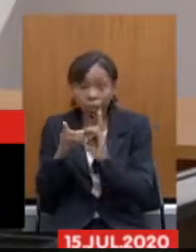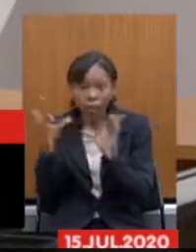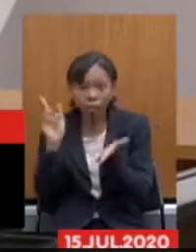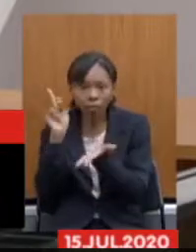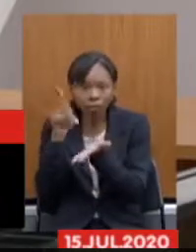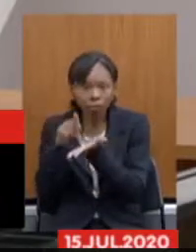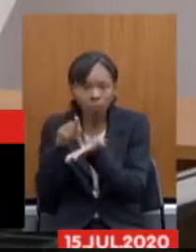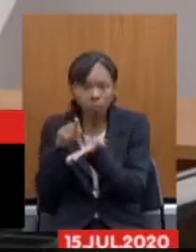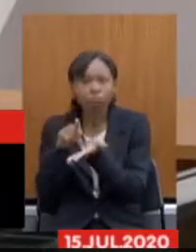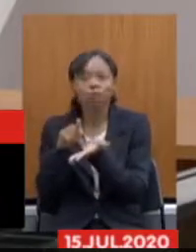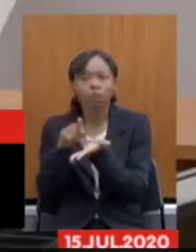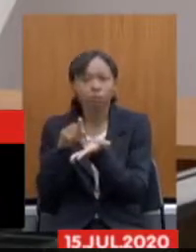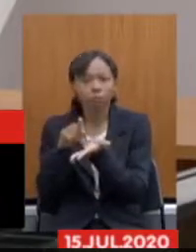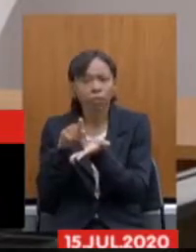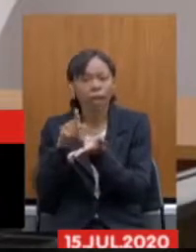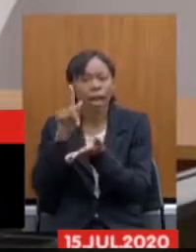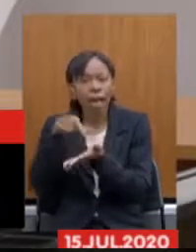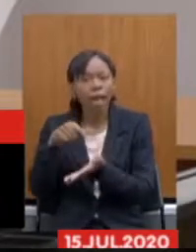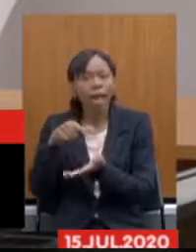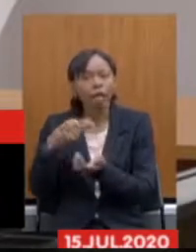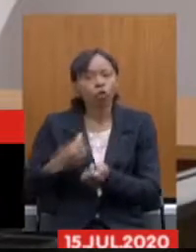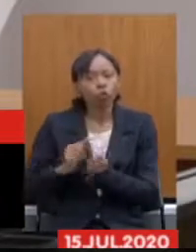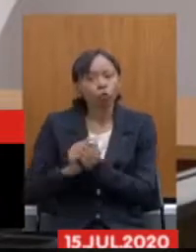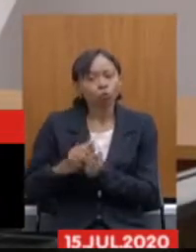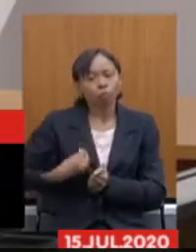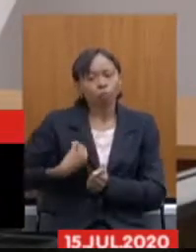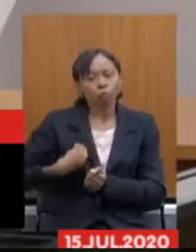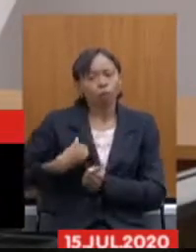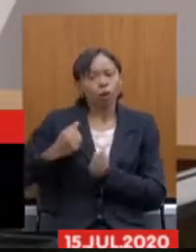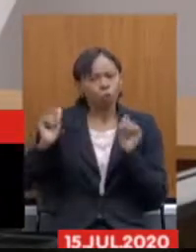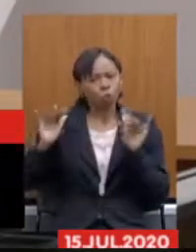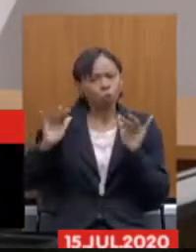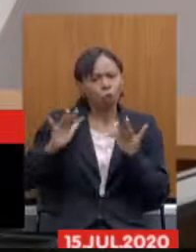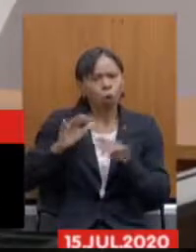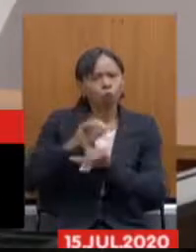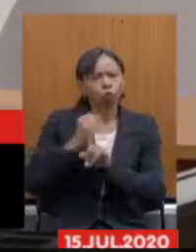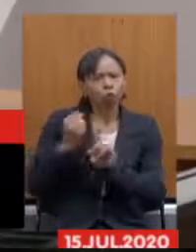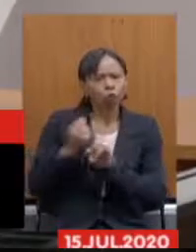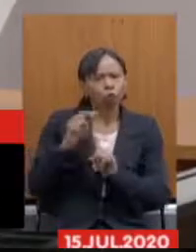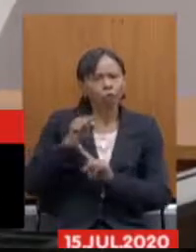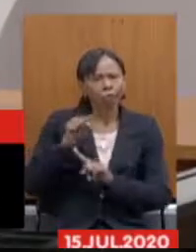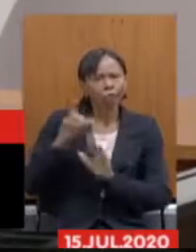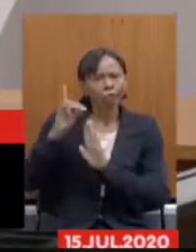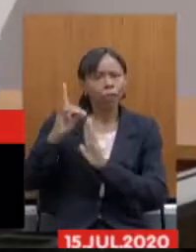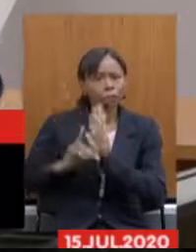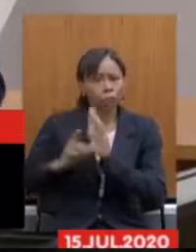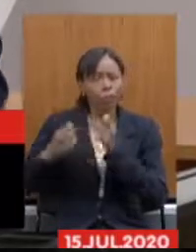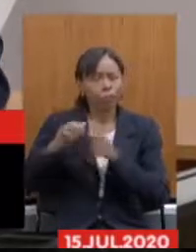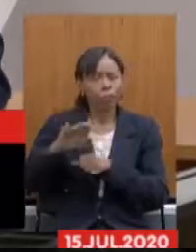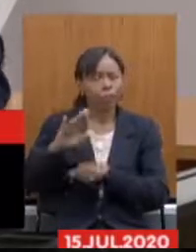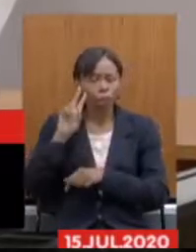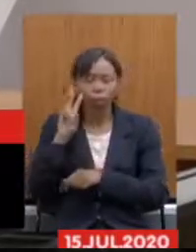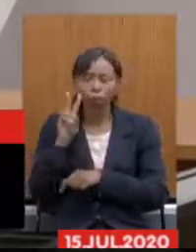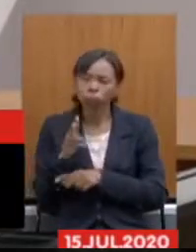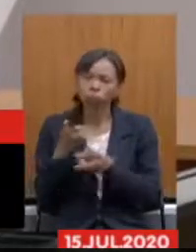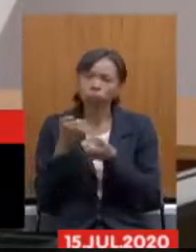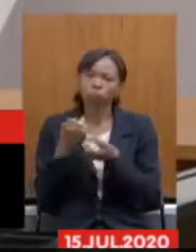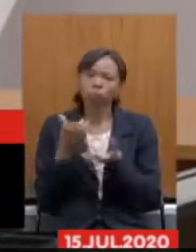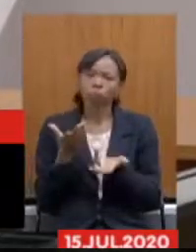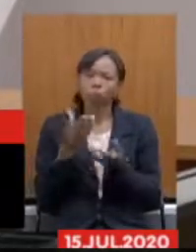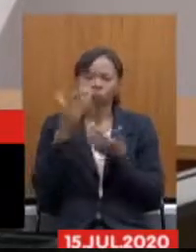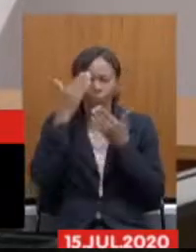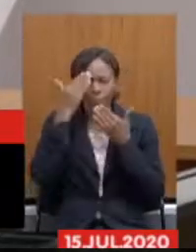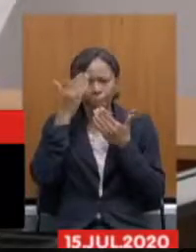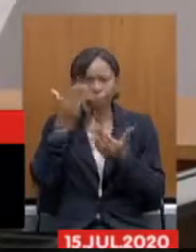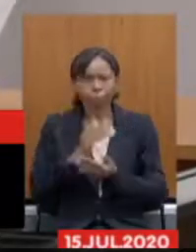aquela que se estende a participação daqueles que verdadeiramente precisam ser ouvidos nesse momento servidores públicos muito obrigado